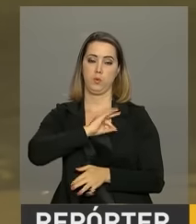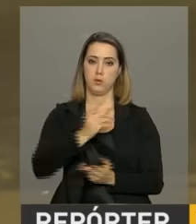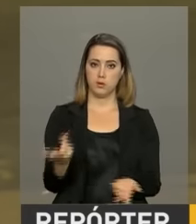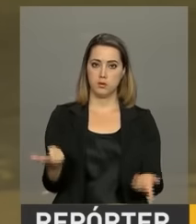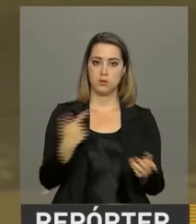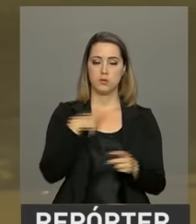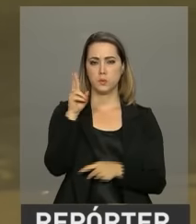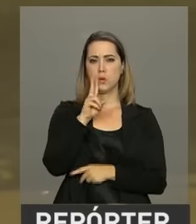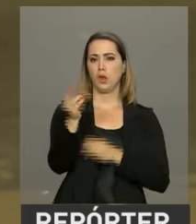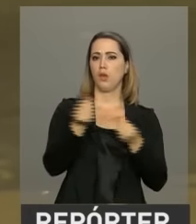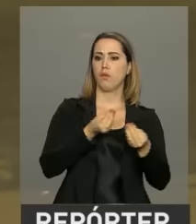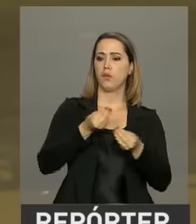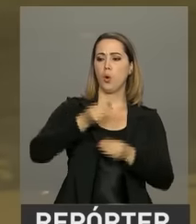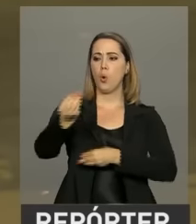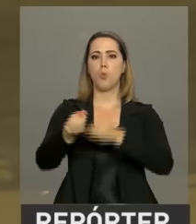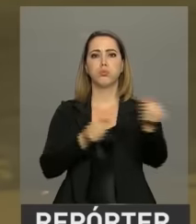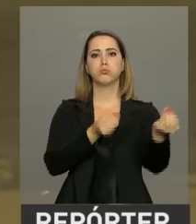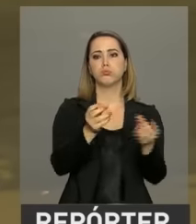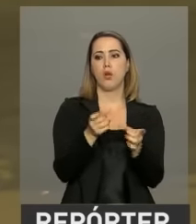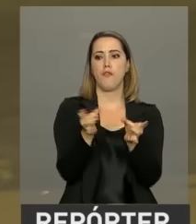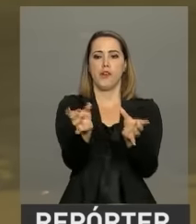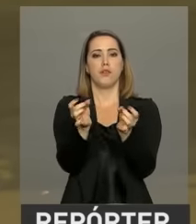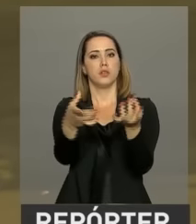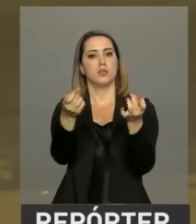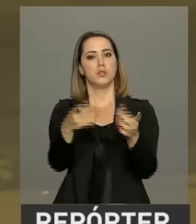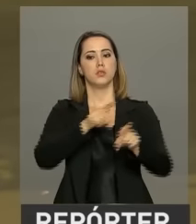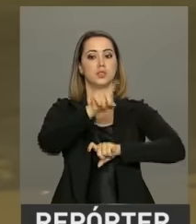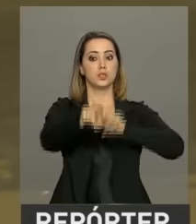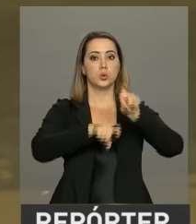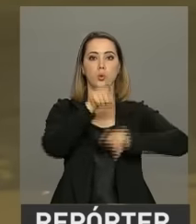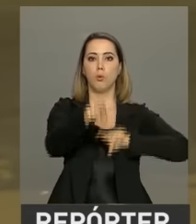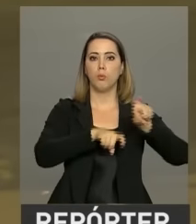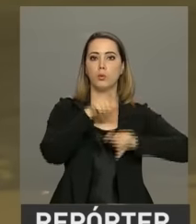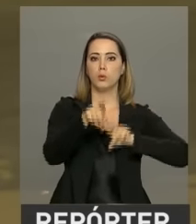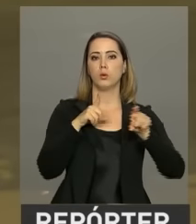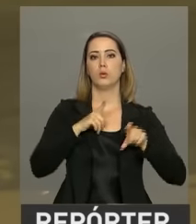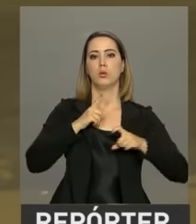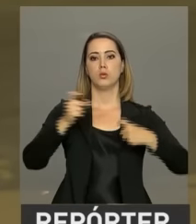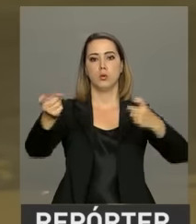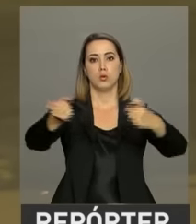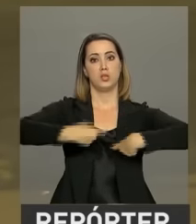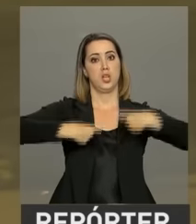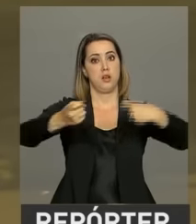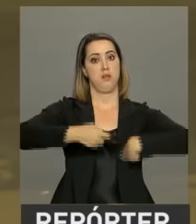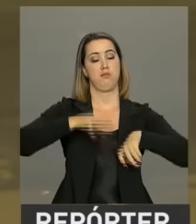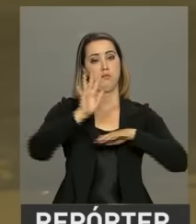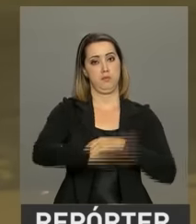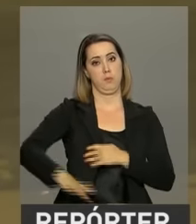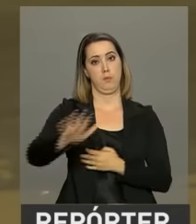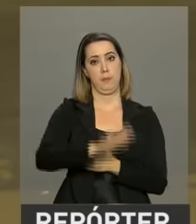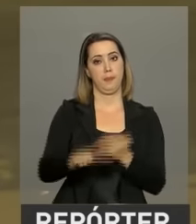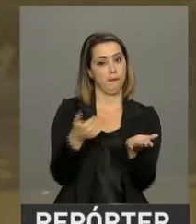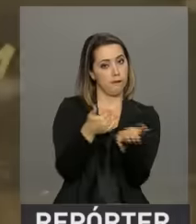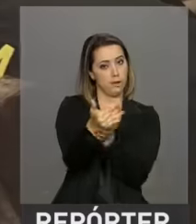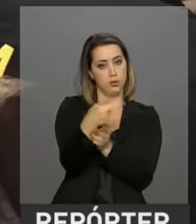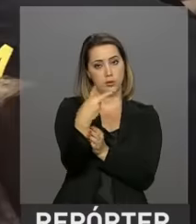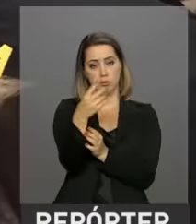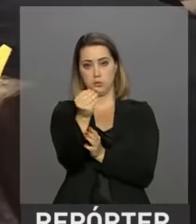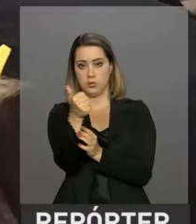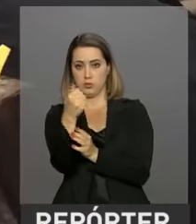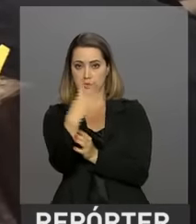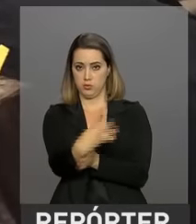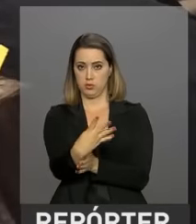de pornografia infantil pela Rede Mundial de Computadores. A primeira fase foi deflagrada em 2014, quando